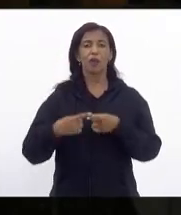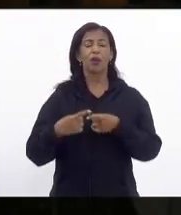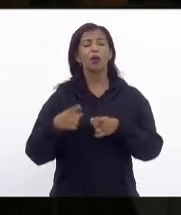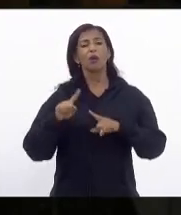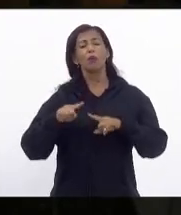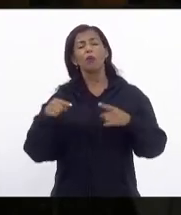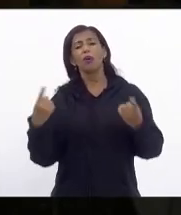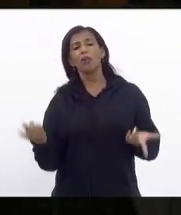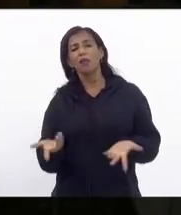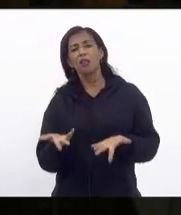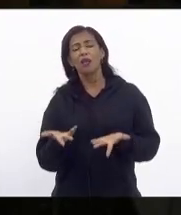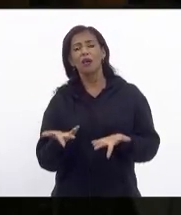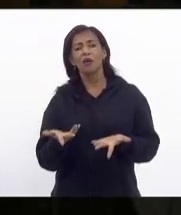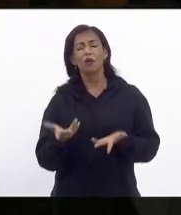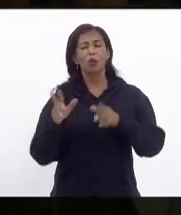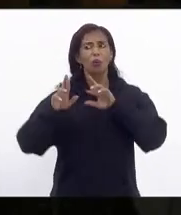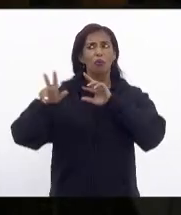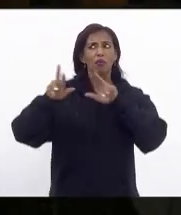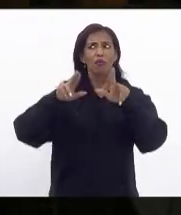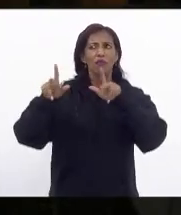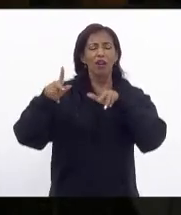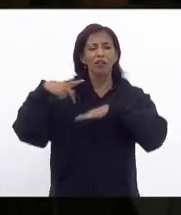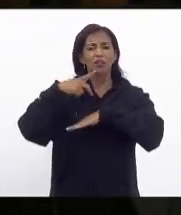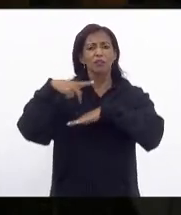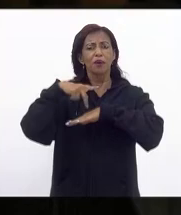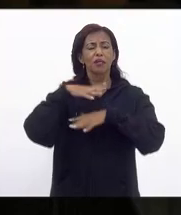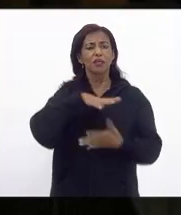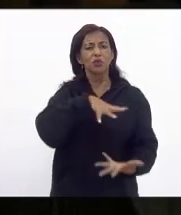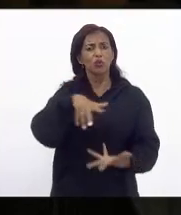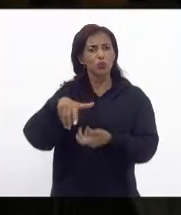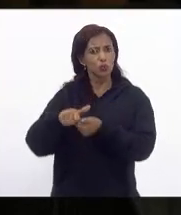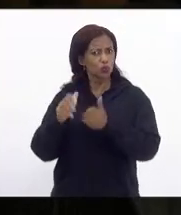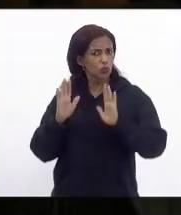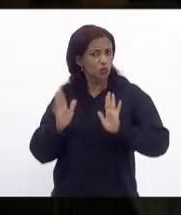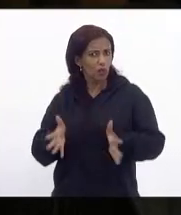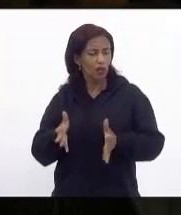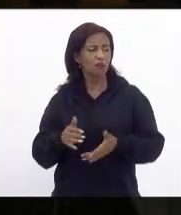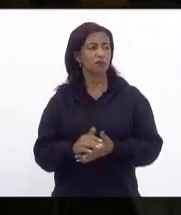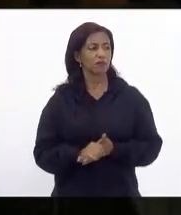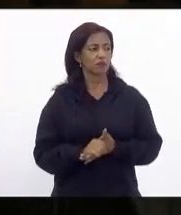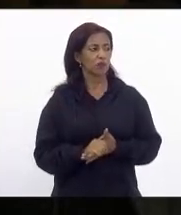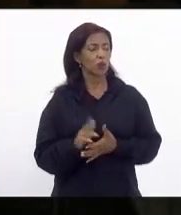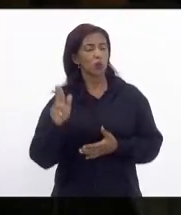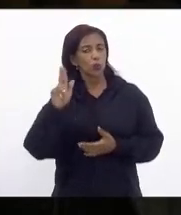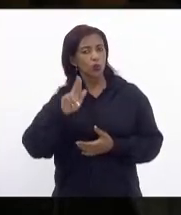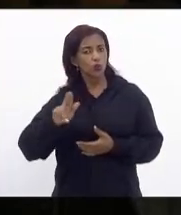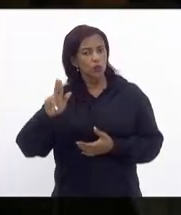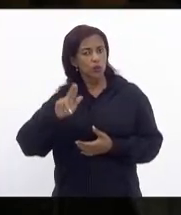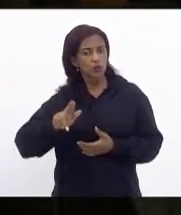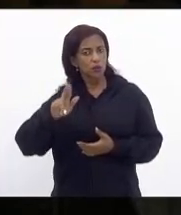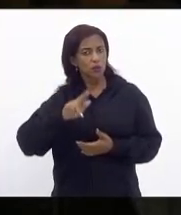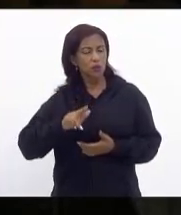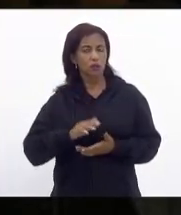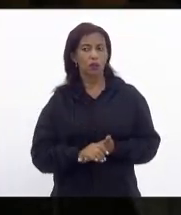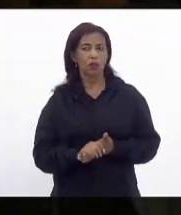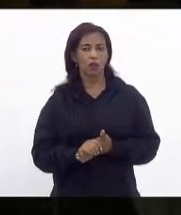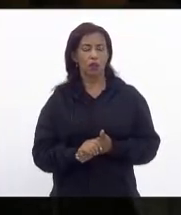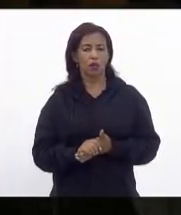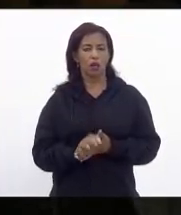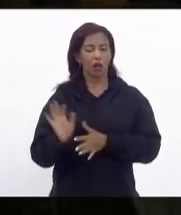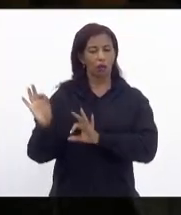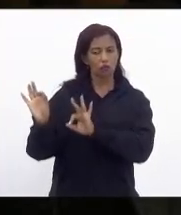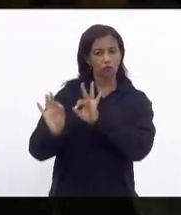fazer como vários países do mundo já fizeram usando o padrão